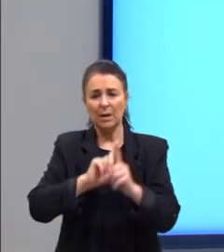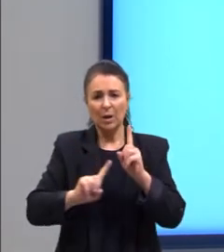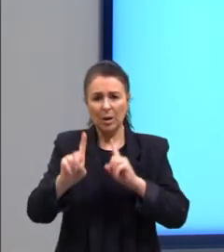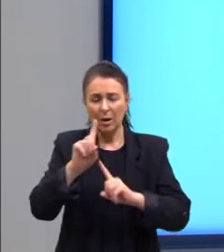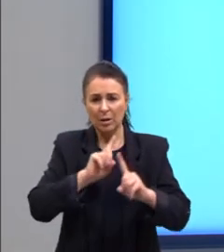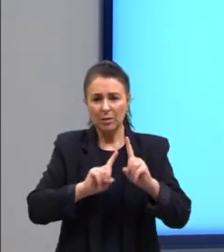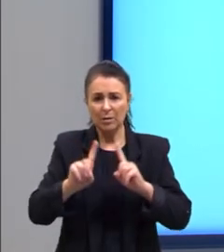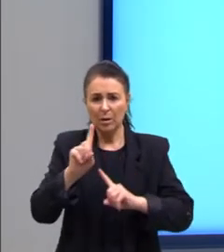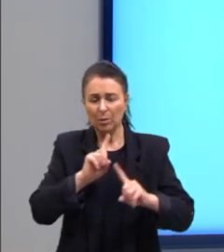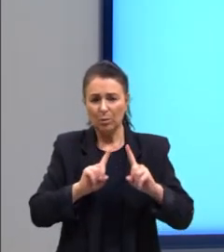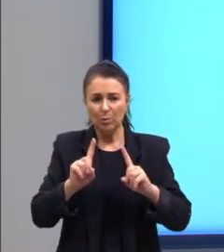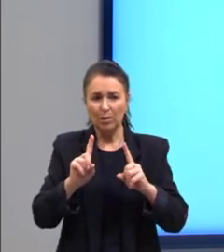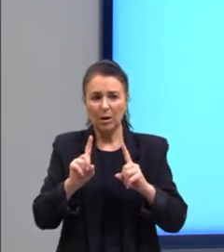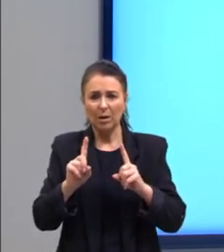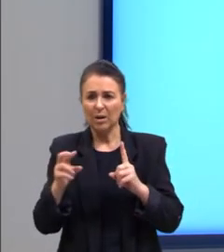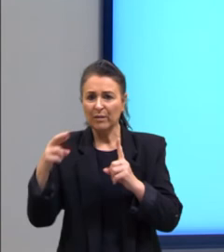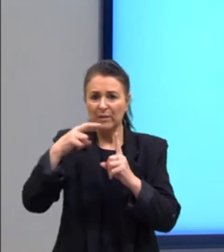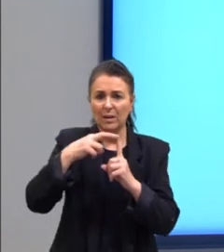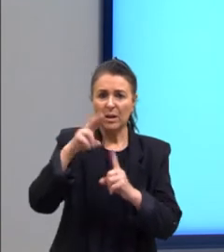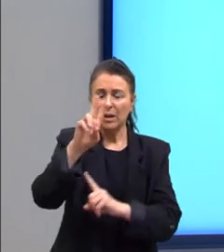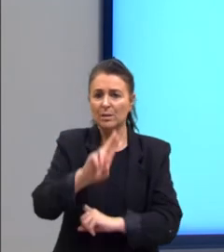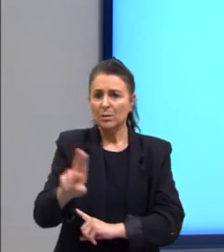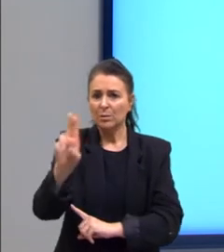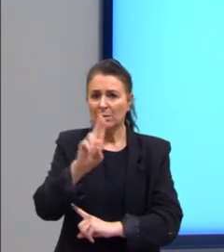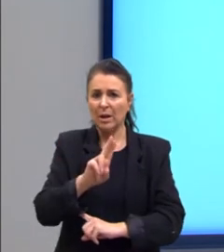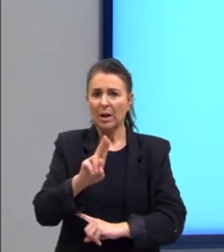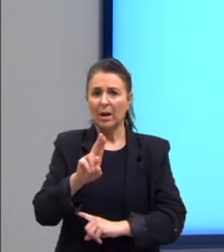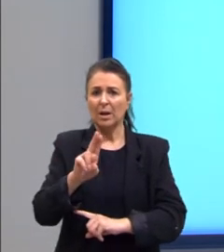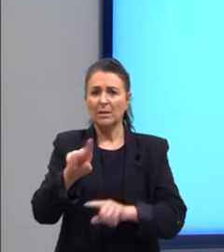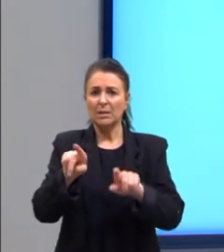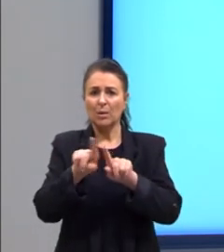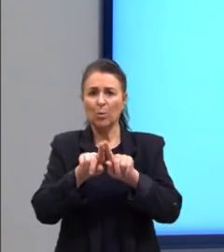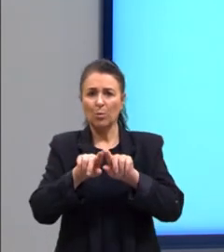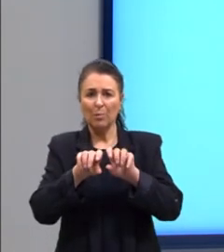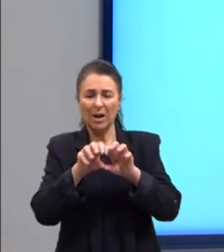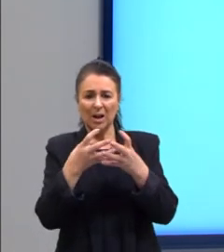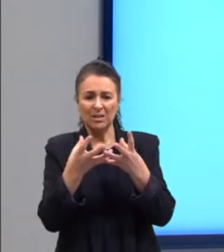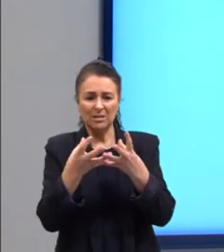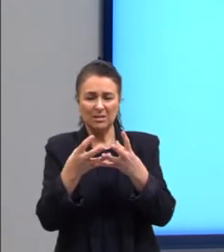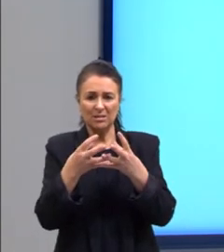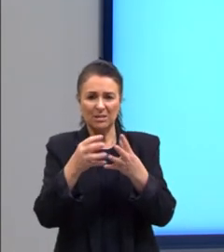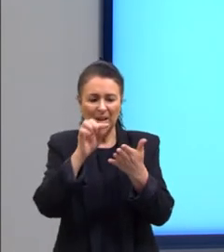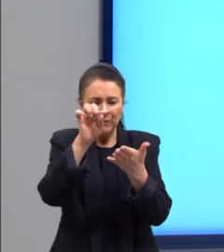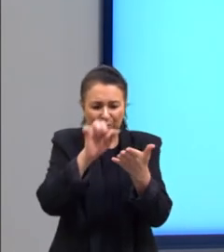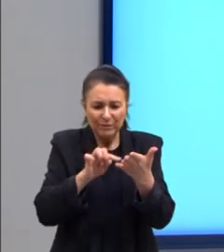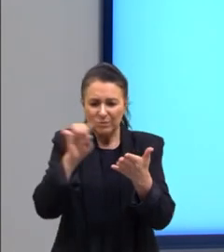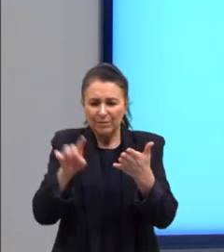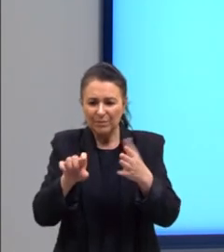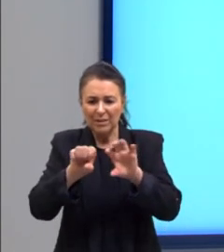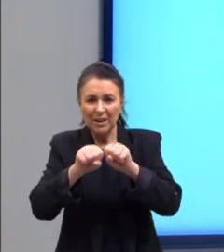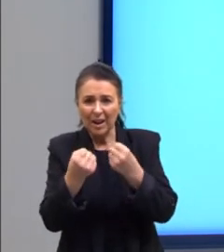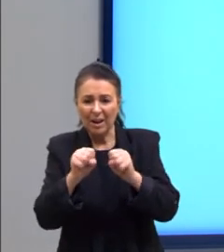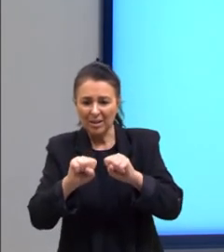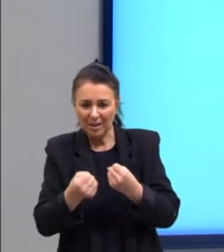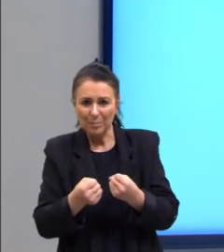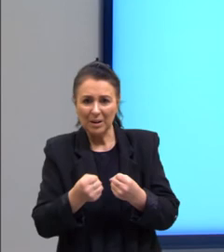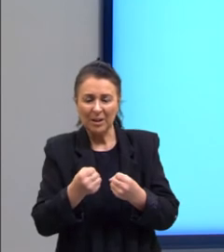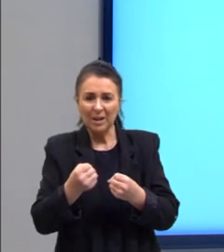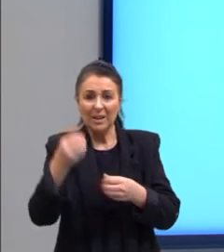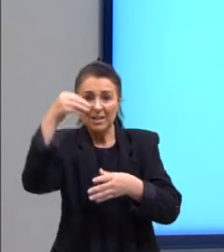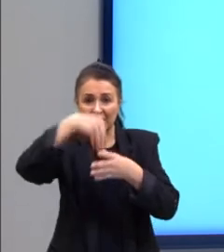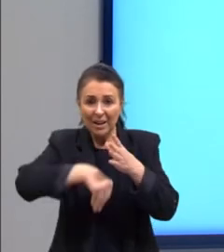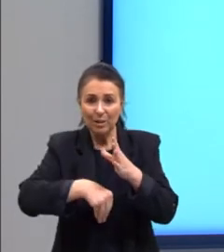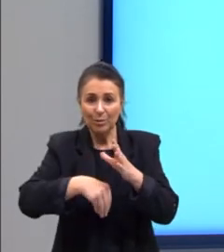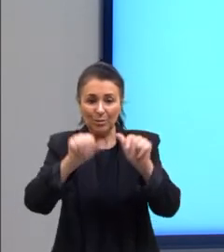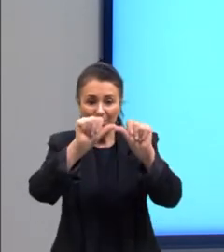Na fonte utilizada, algumas rachaduras, como se fossem algumas quebras. Mas as palavras que